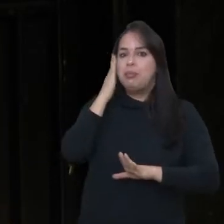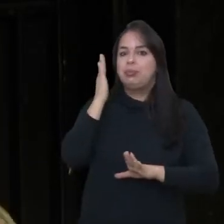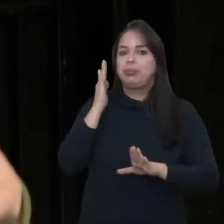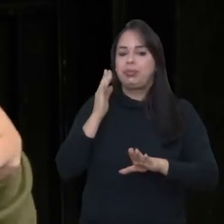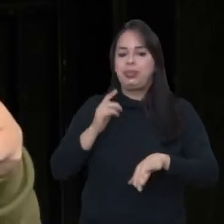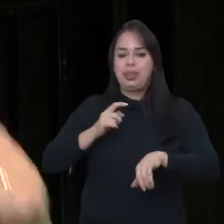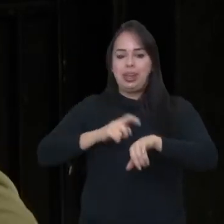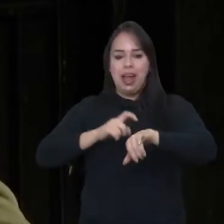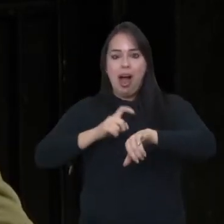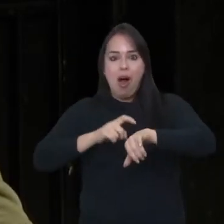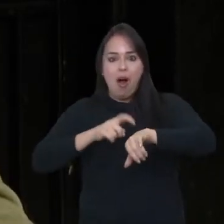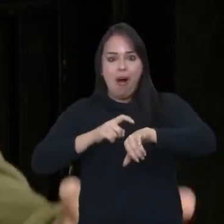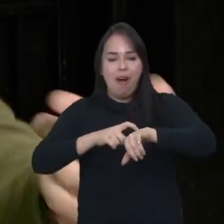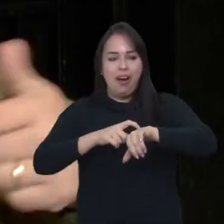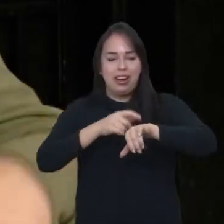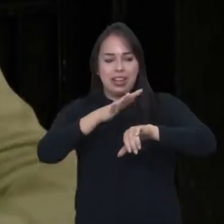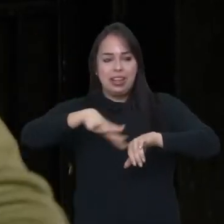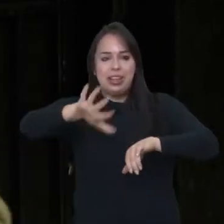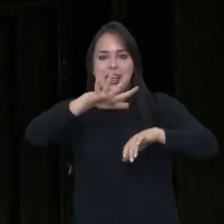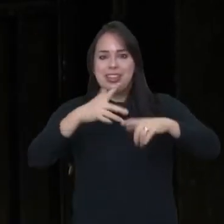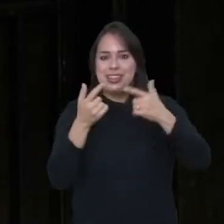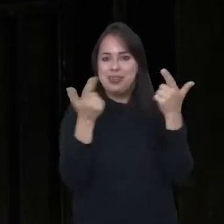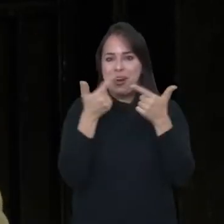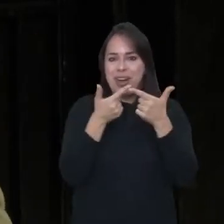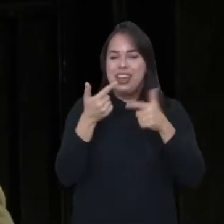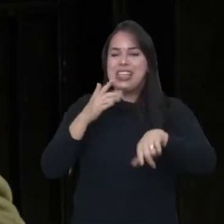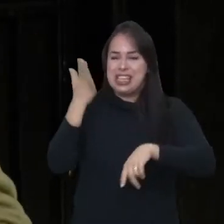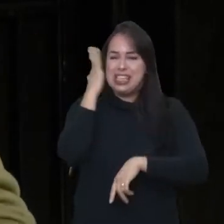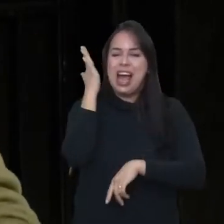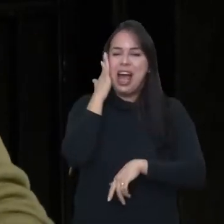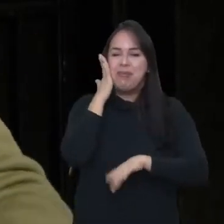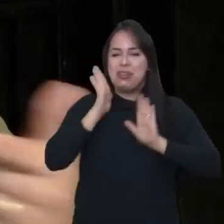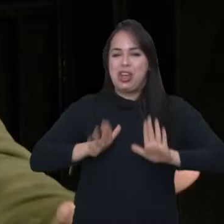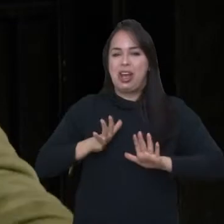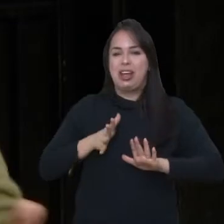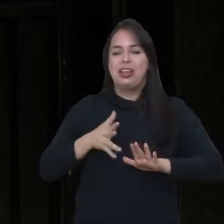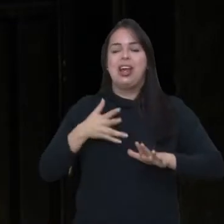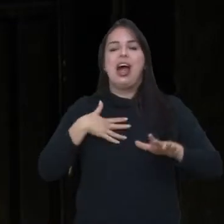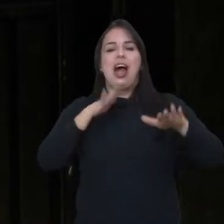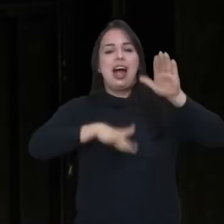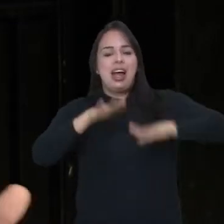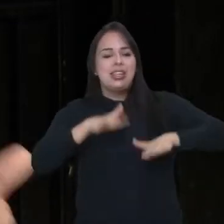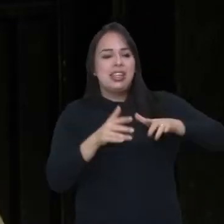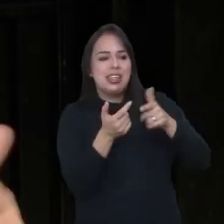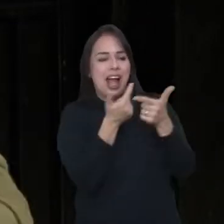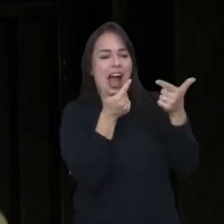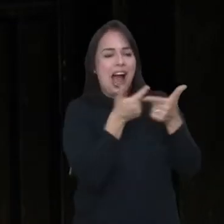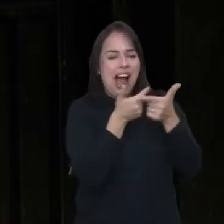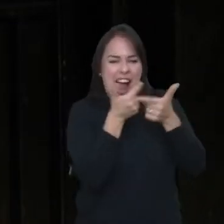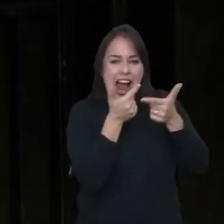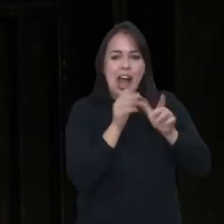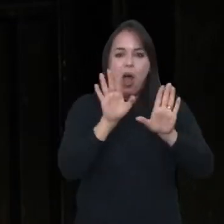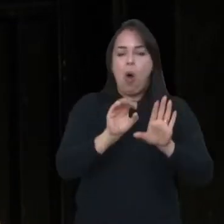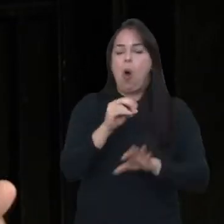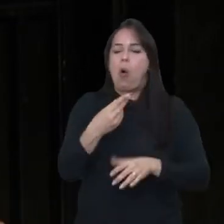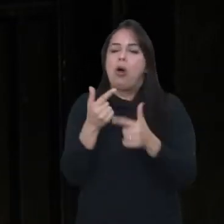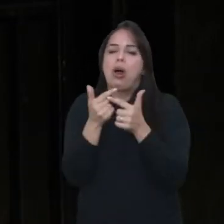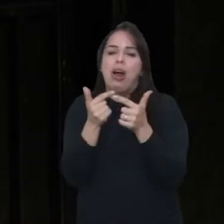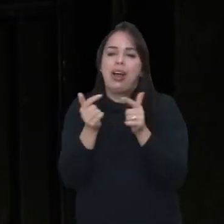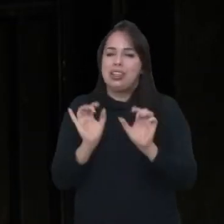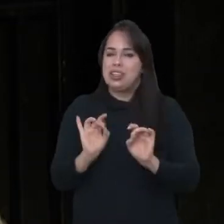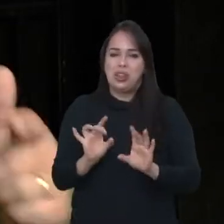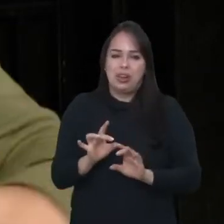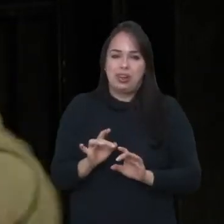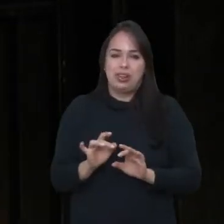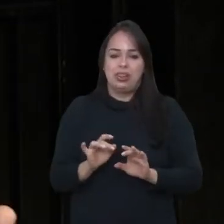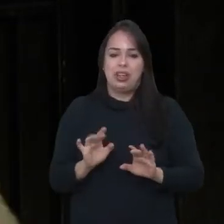show, a hora que a pessoa vai rir, entendeu? Às pode acontecer que as pessoas rirem mais que você não esperava, tipo, eu já contei essa piada, o pessoal riu,